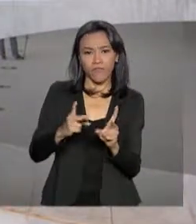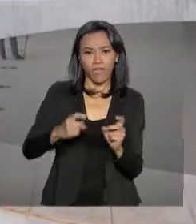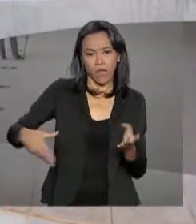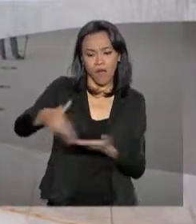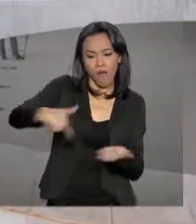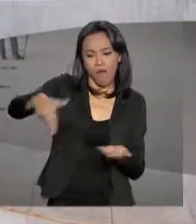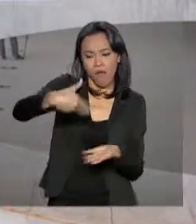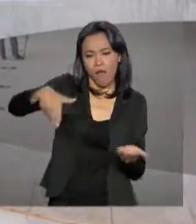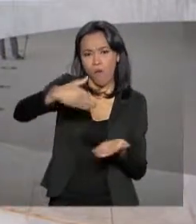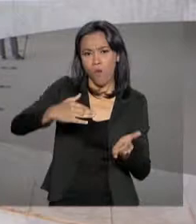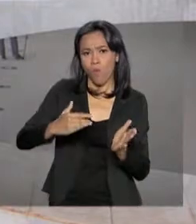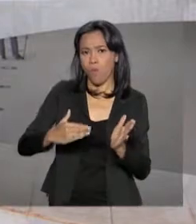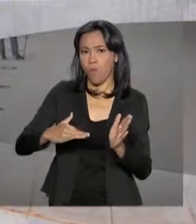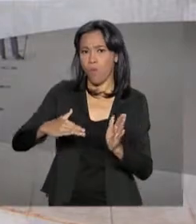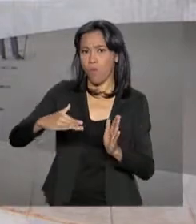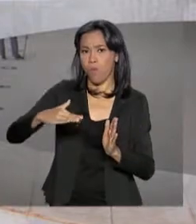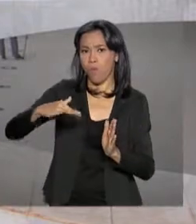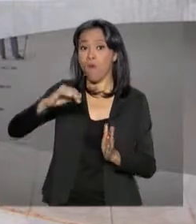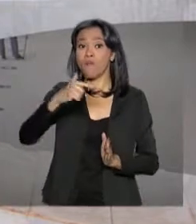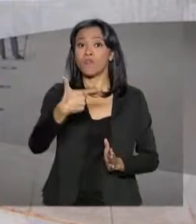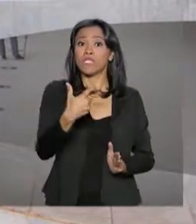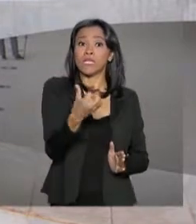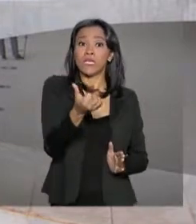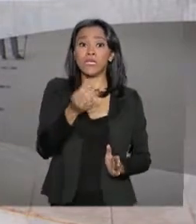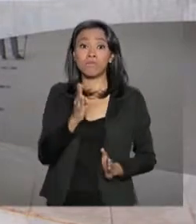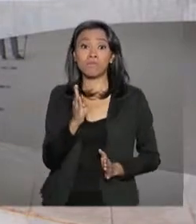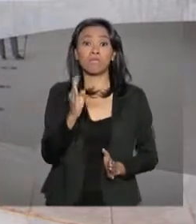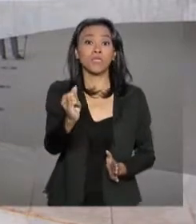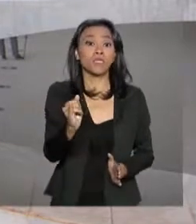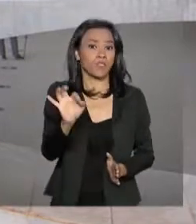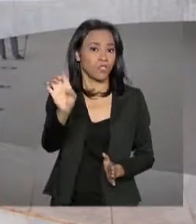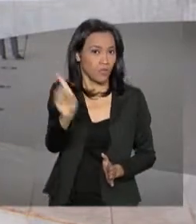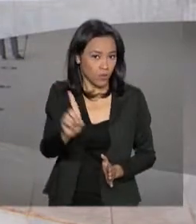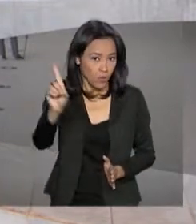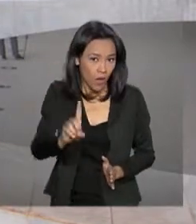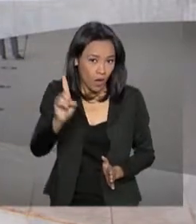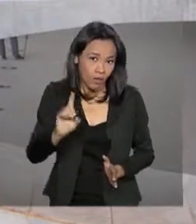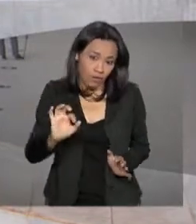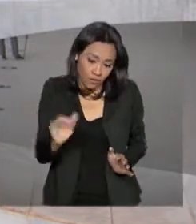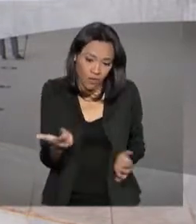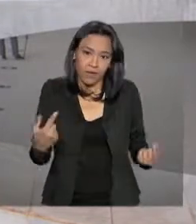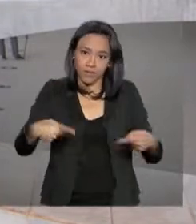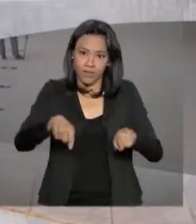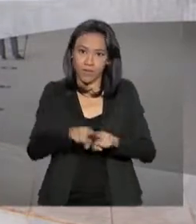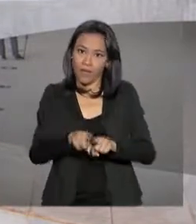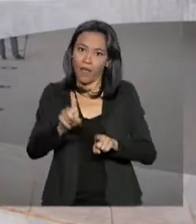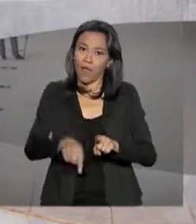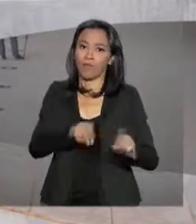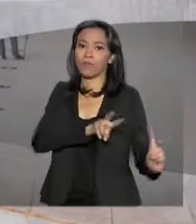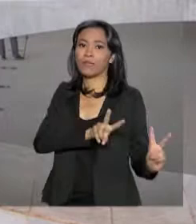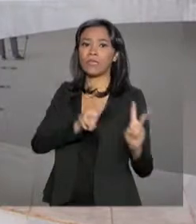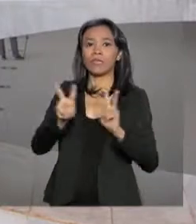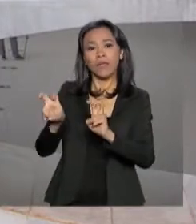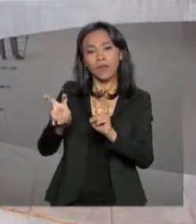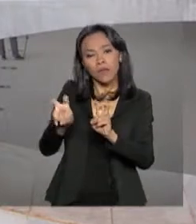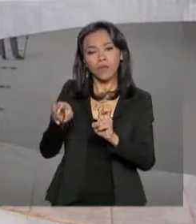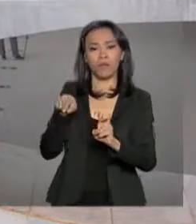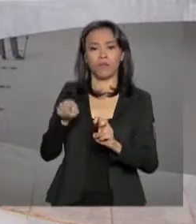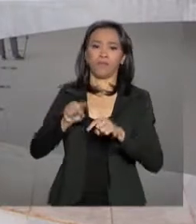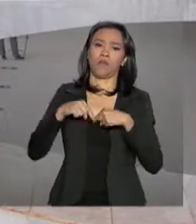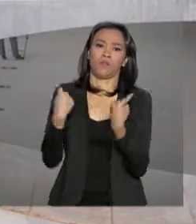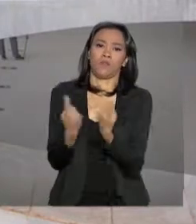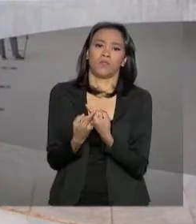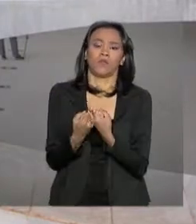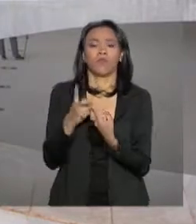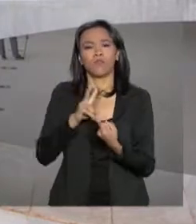superaram os 26 bilhões de dólares. E essa parceria, claro, deve ser um dos temas dessa reunião, que